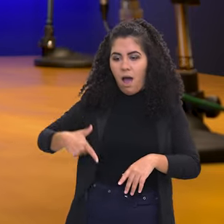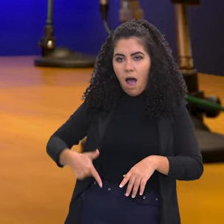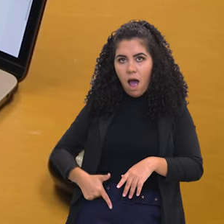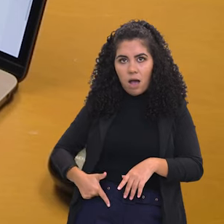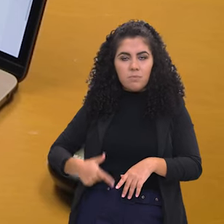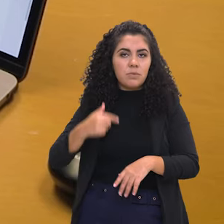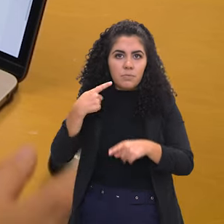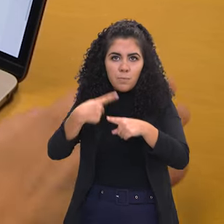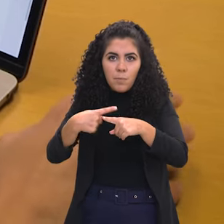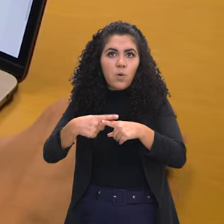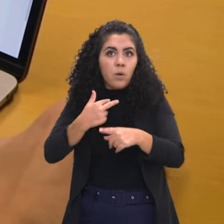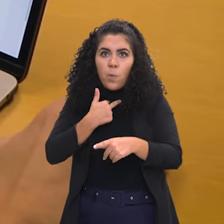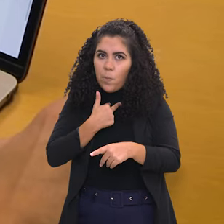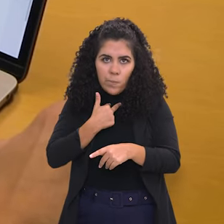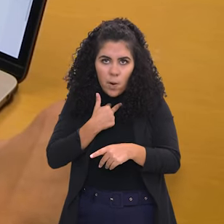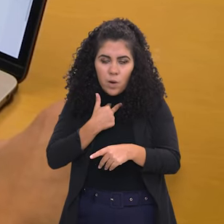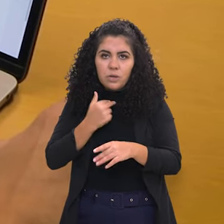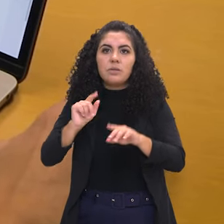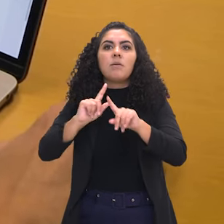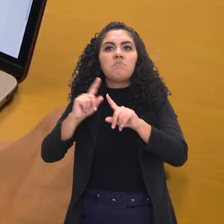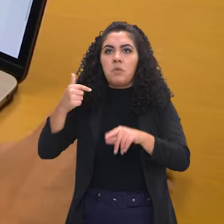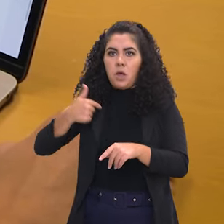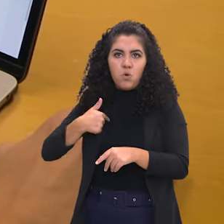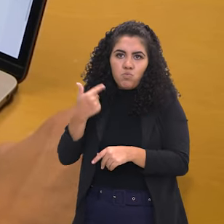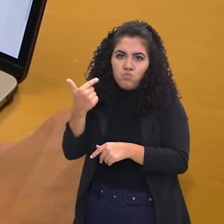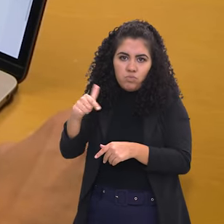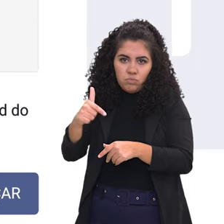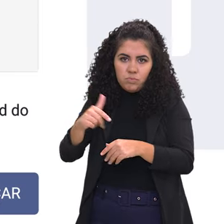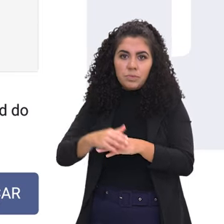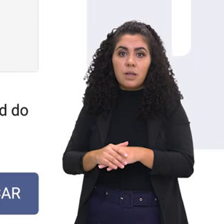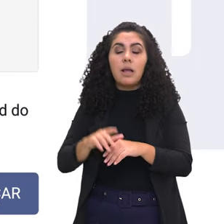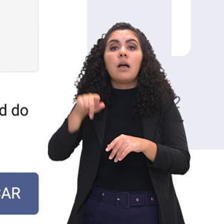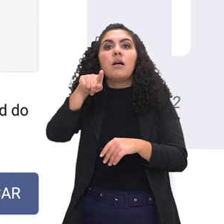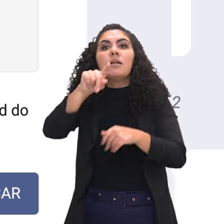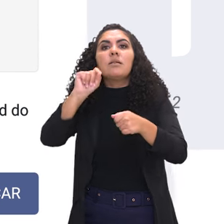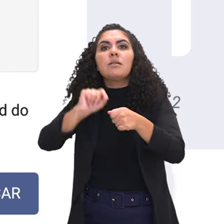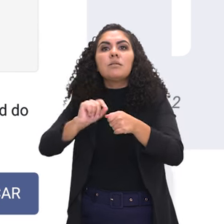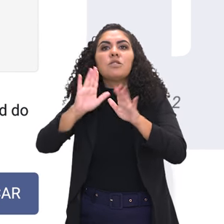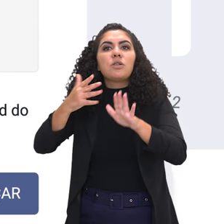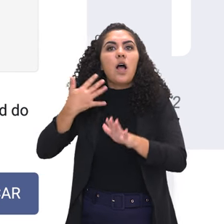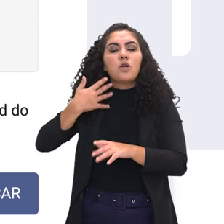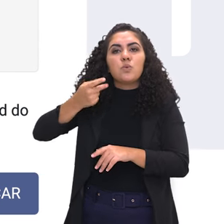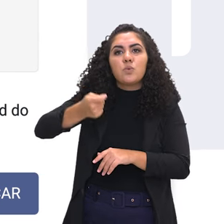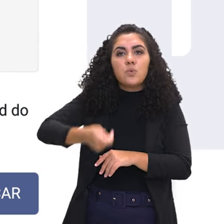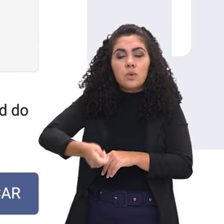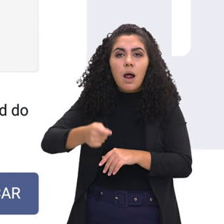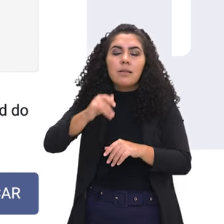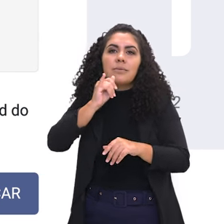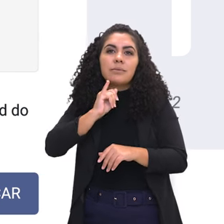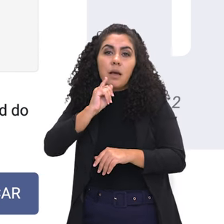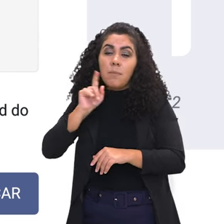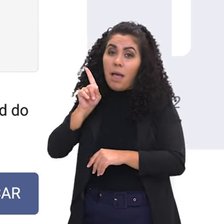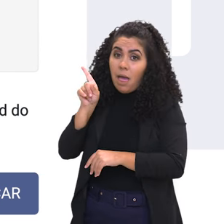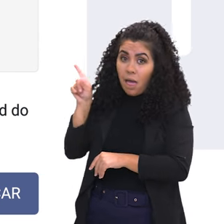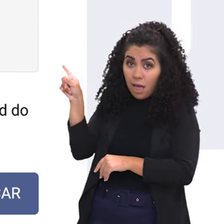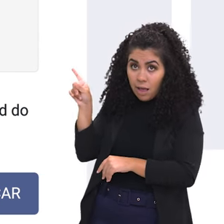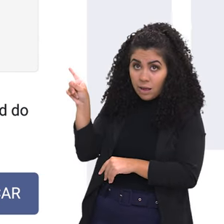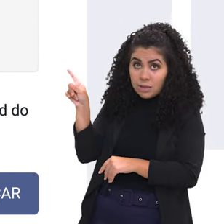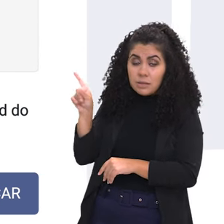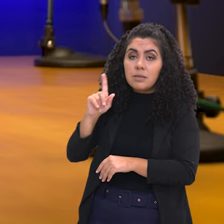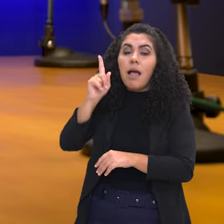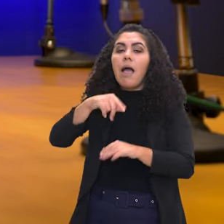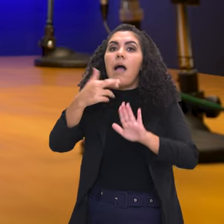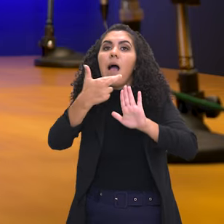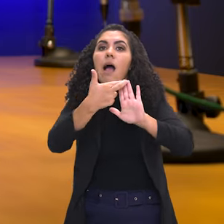prova com ela. Mas aqui, no meu caso, eu não porto arma de fogo. Exerceu função de jurado. Essa também é uma questão que